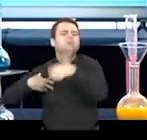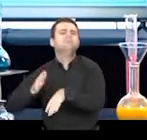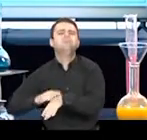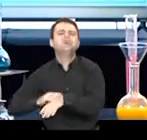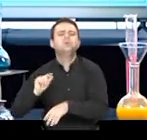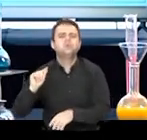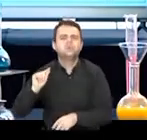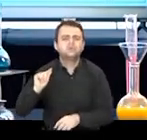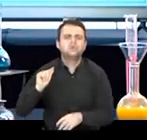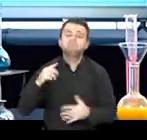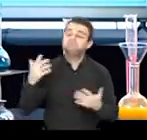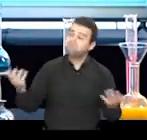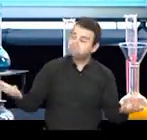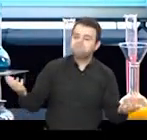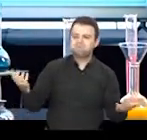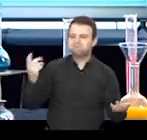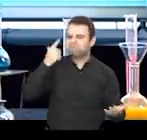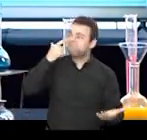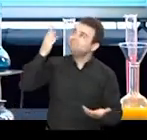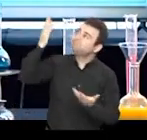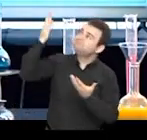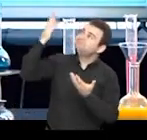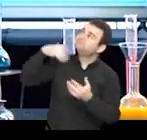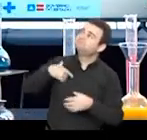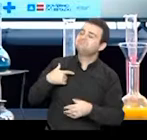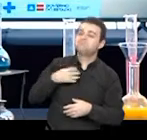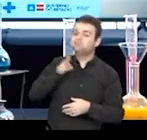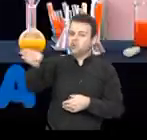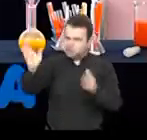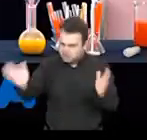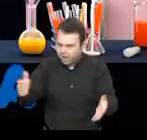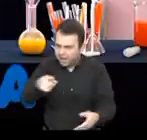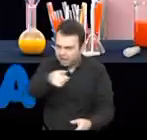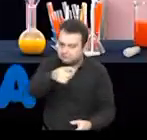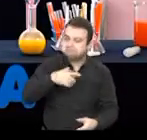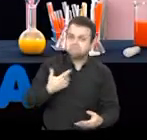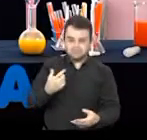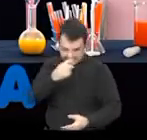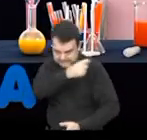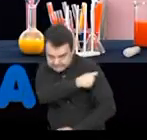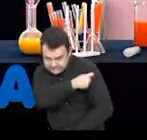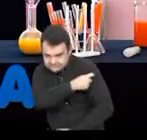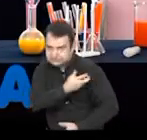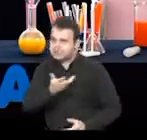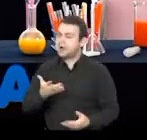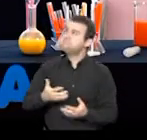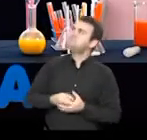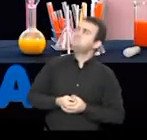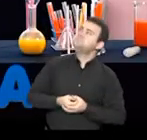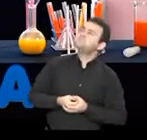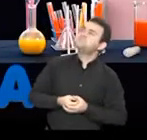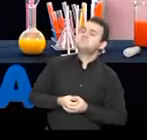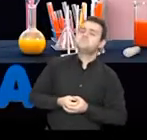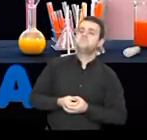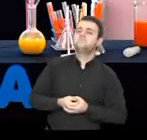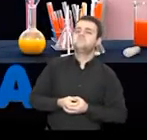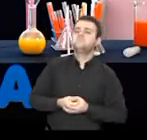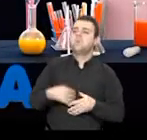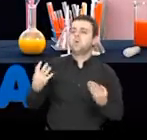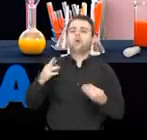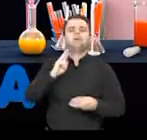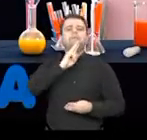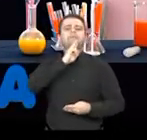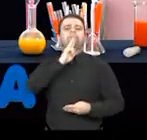Veja se você não precisou já de alguns desses serviços. Já tomou vacina? Ou até mesmo